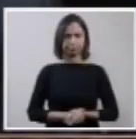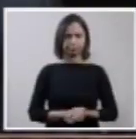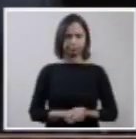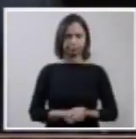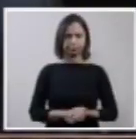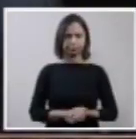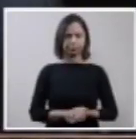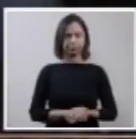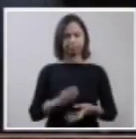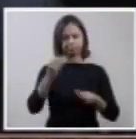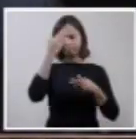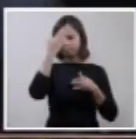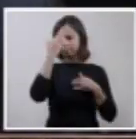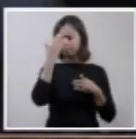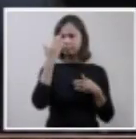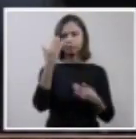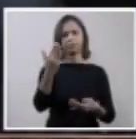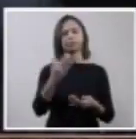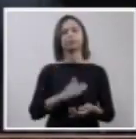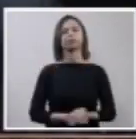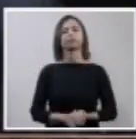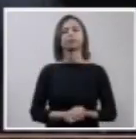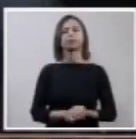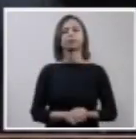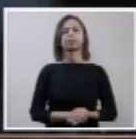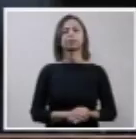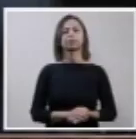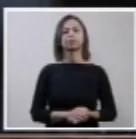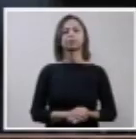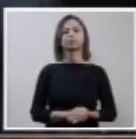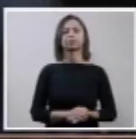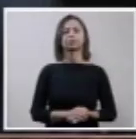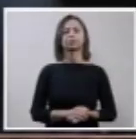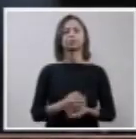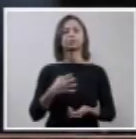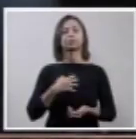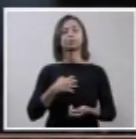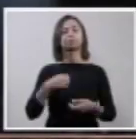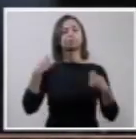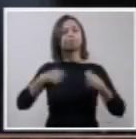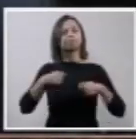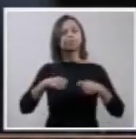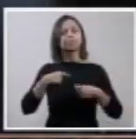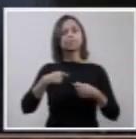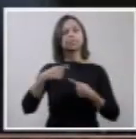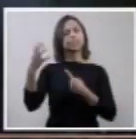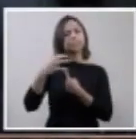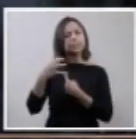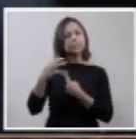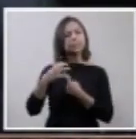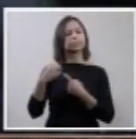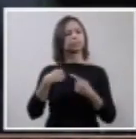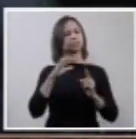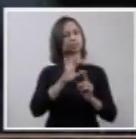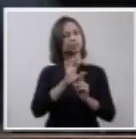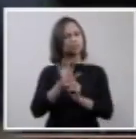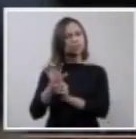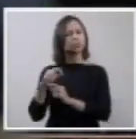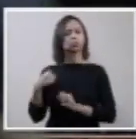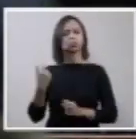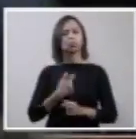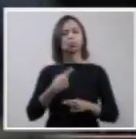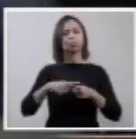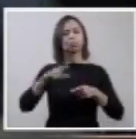agradeço o fato de se ter sensibilizado com a